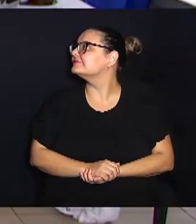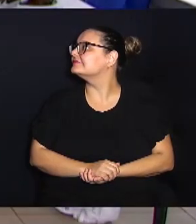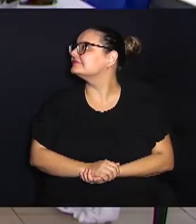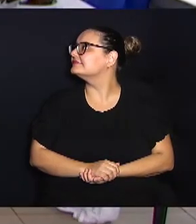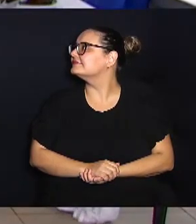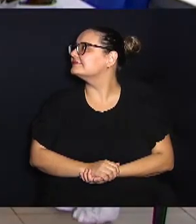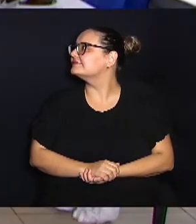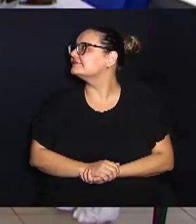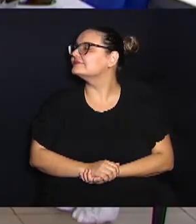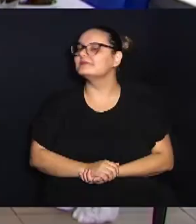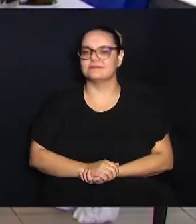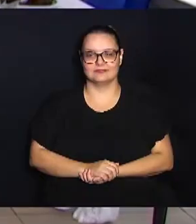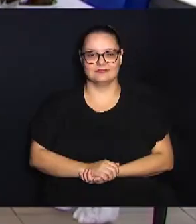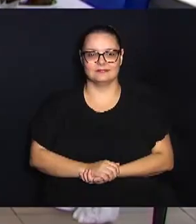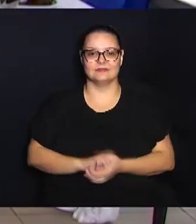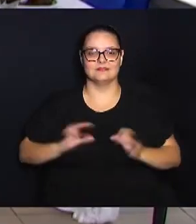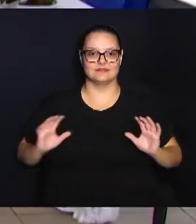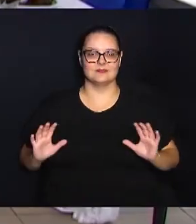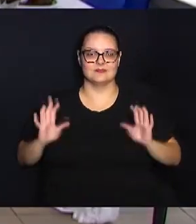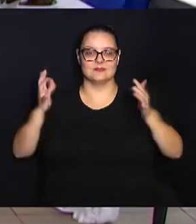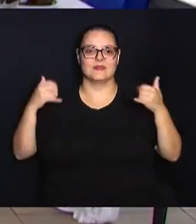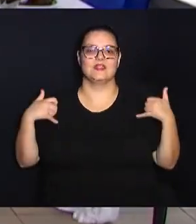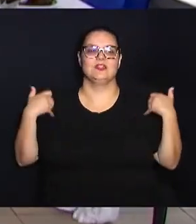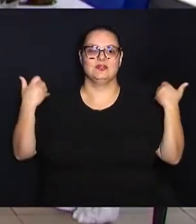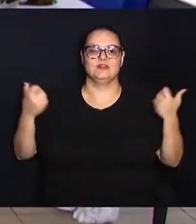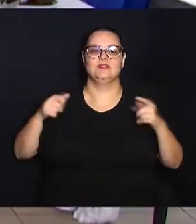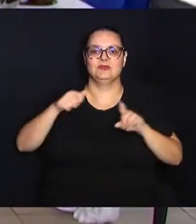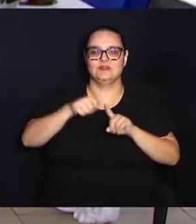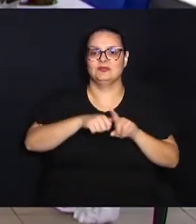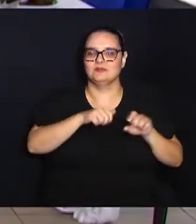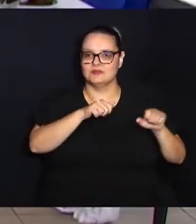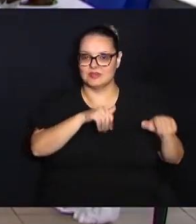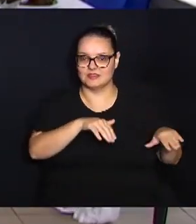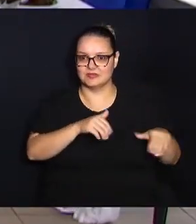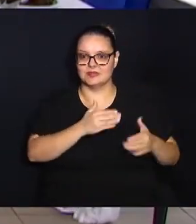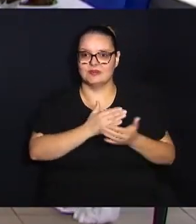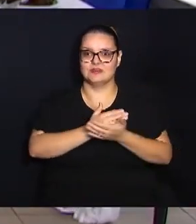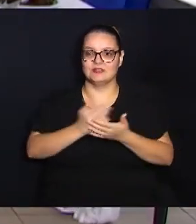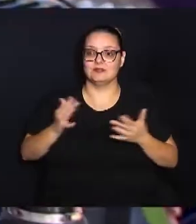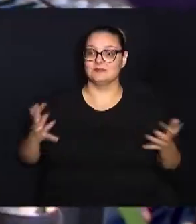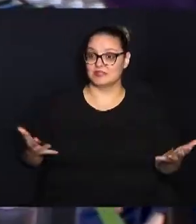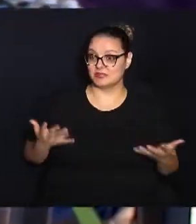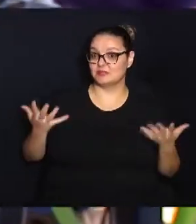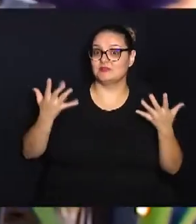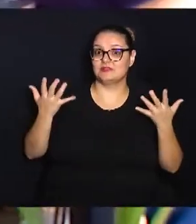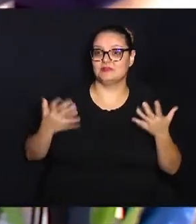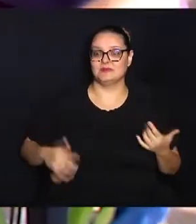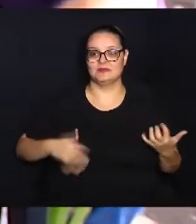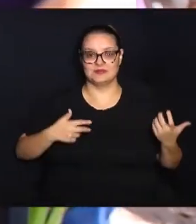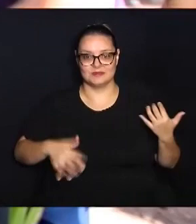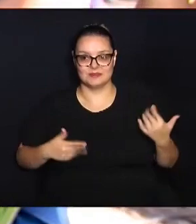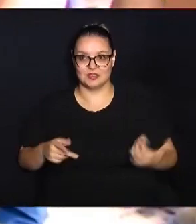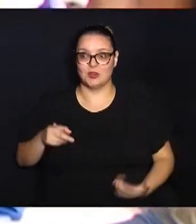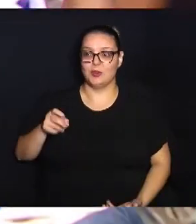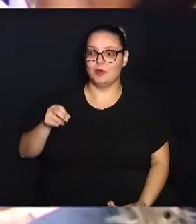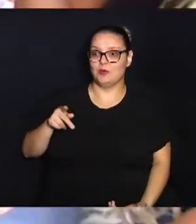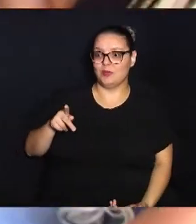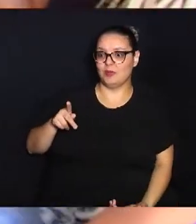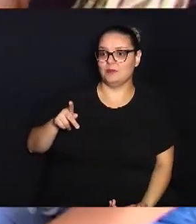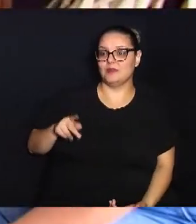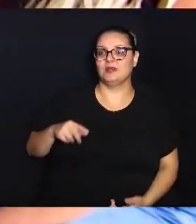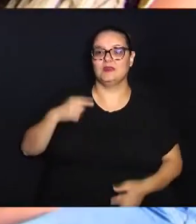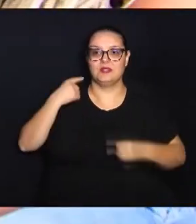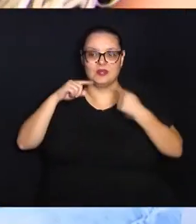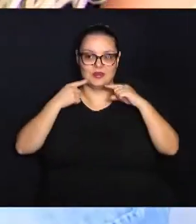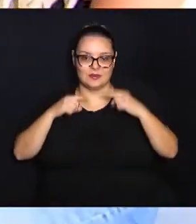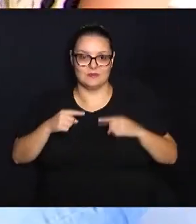A comemoração dos aniversariantes do mês de setembro começou animada ao som de pop e muita música